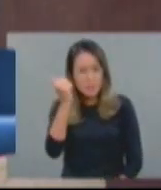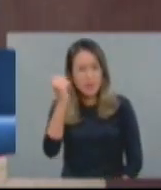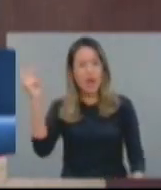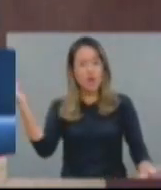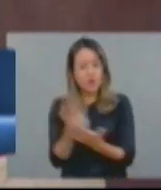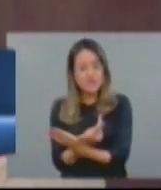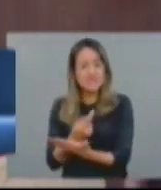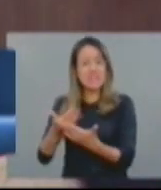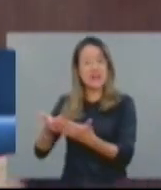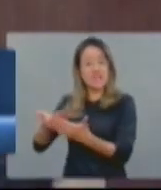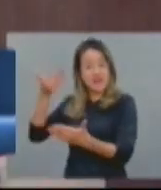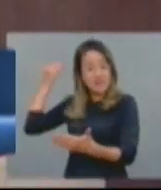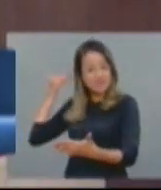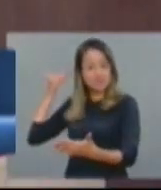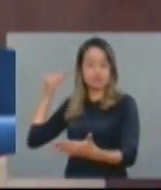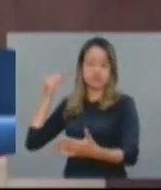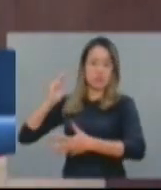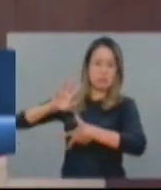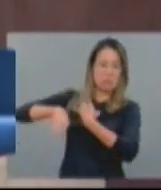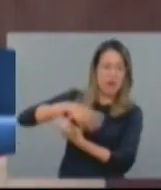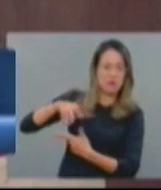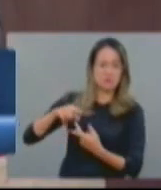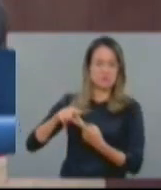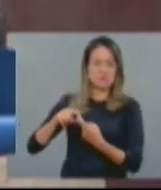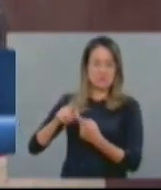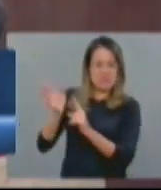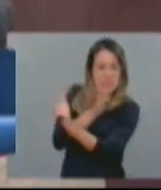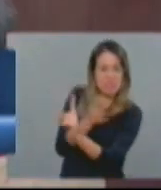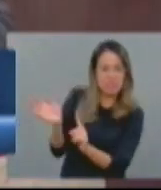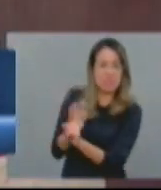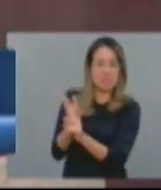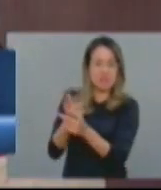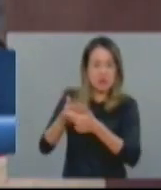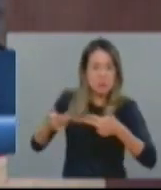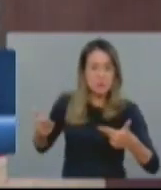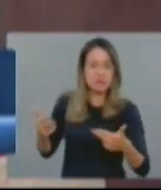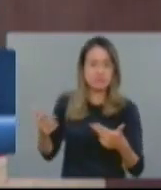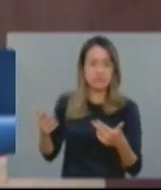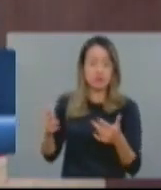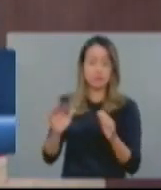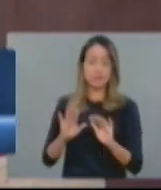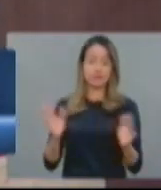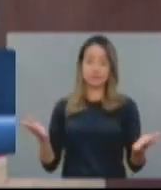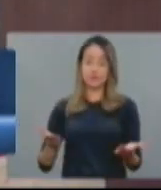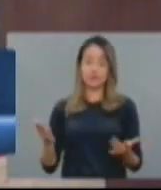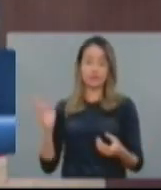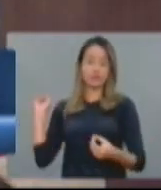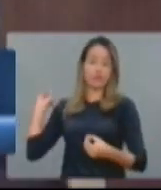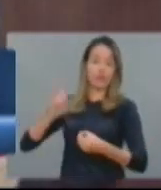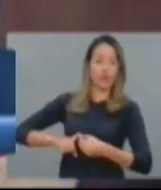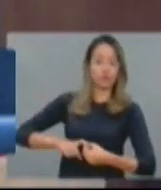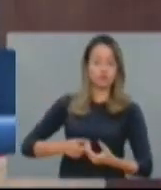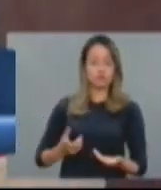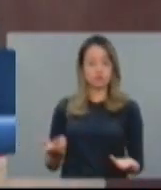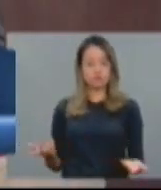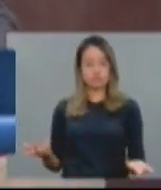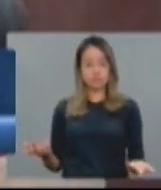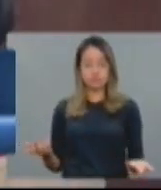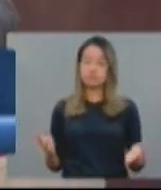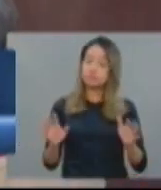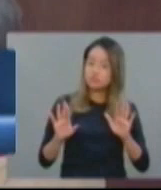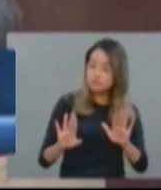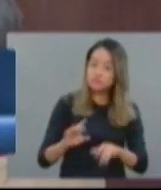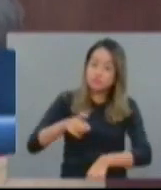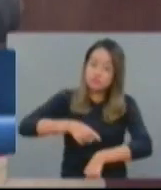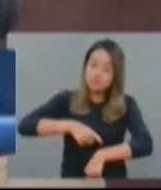frequência diuturna o sistema socioeducativo do Estado do Ceará. nesse